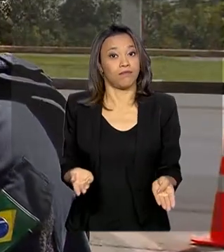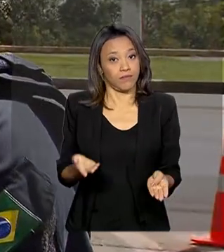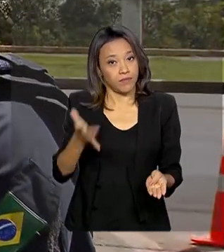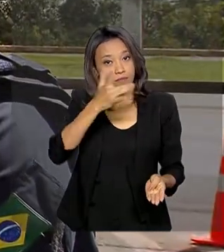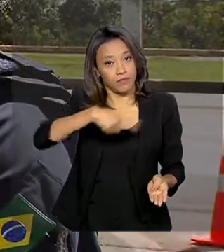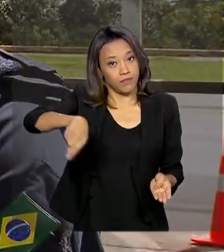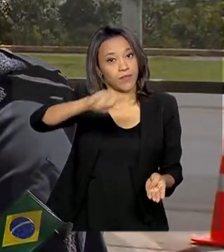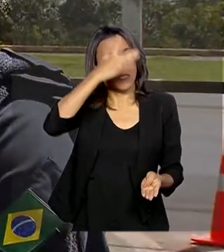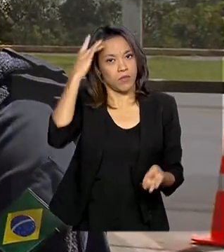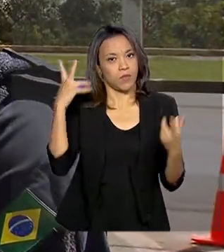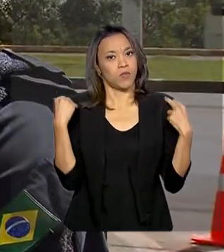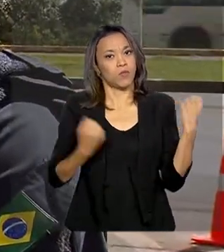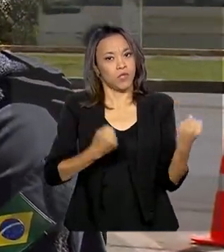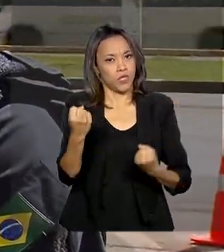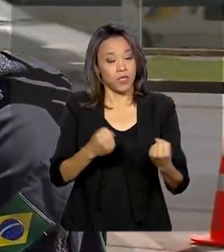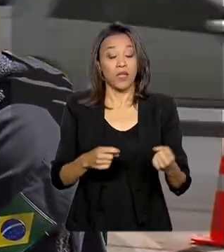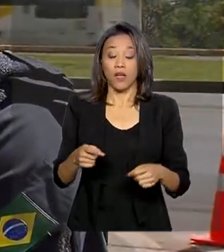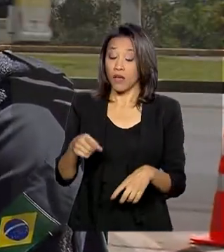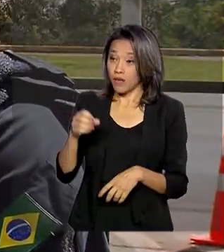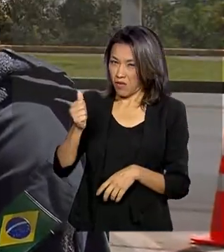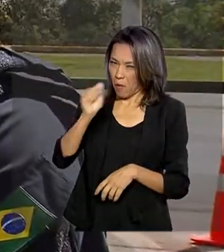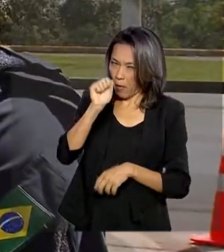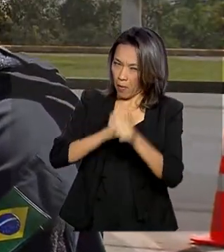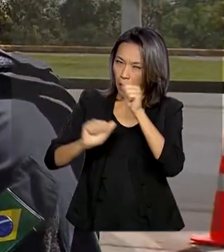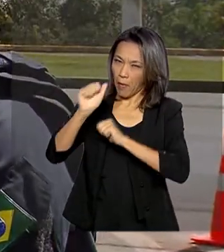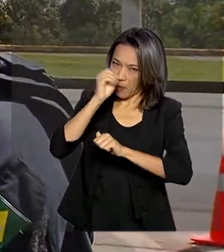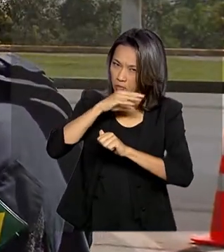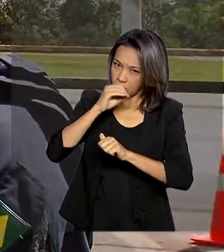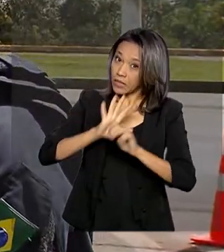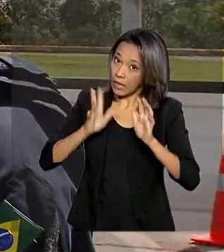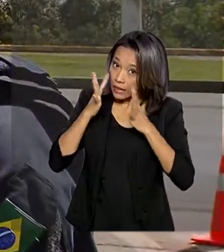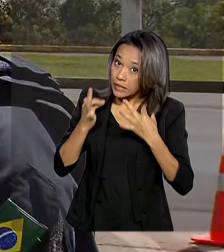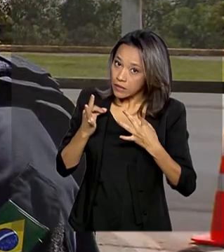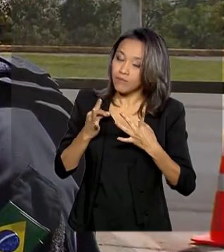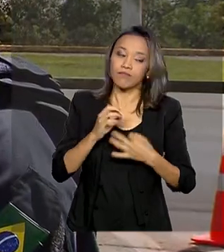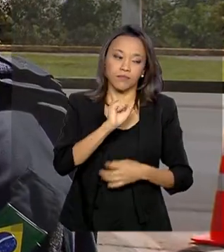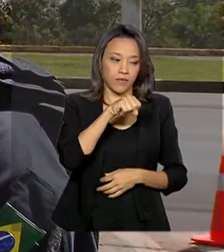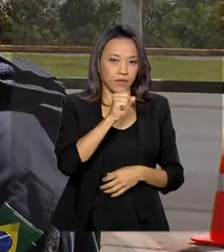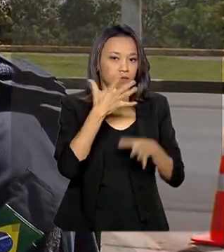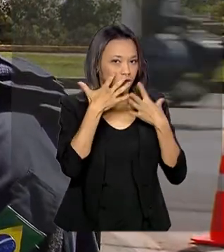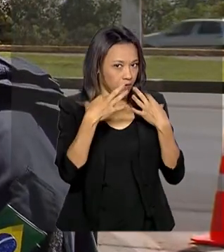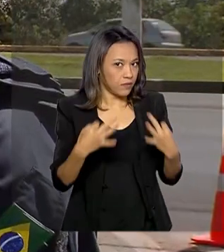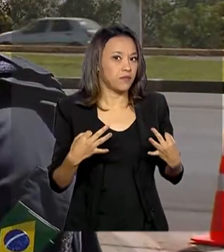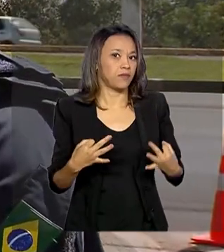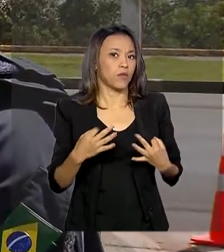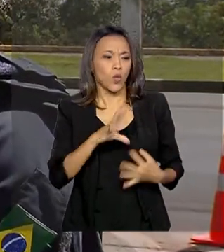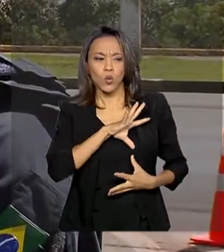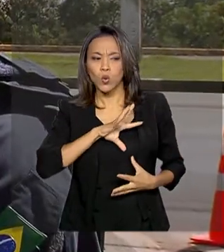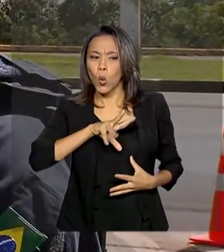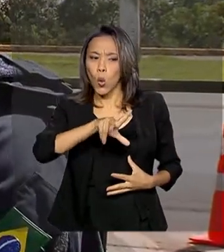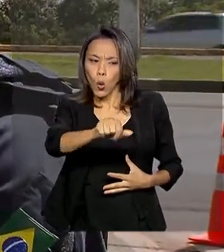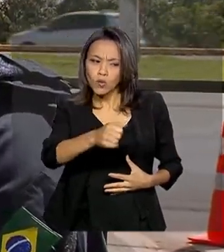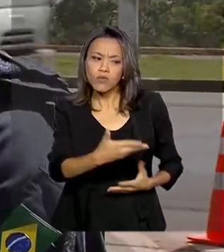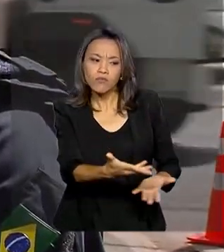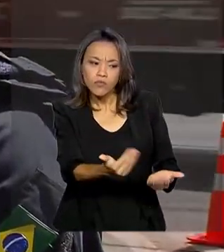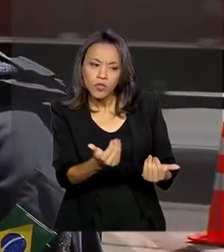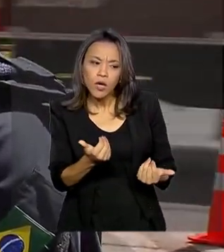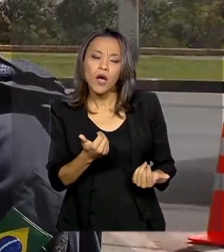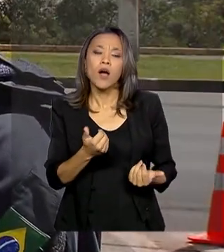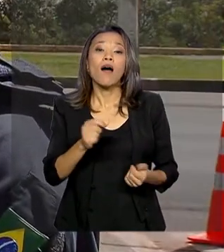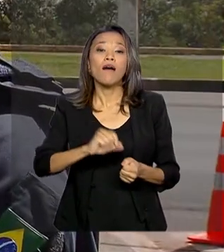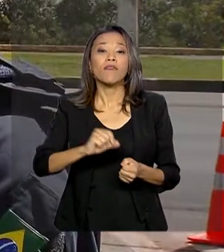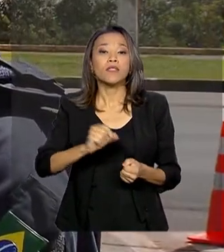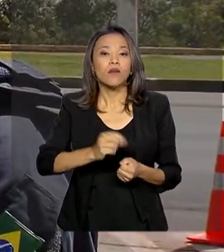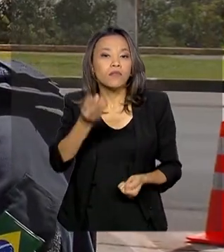Motoristas que abusam do álcool também têm que ficar ligados, né? Sim, com certeza. Na fiscalização, todos os condutores serão convidados a